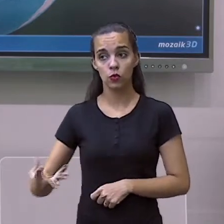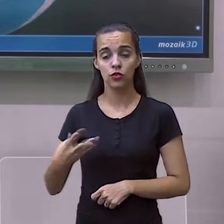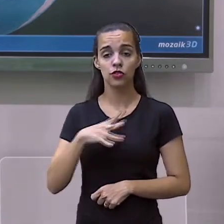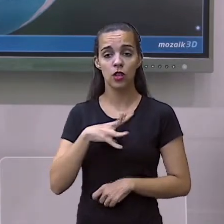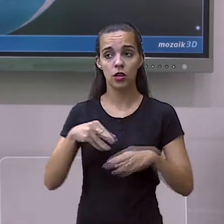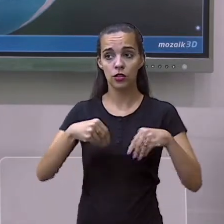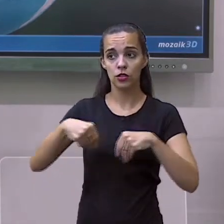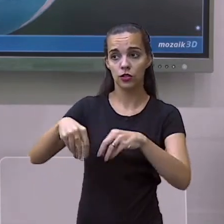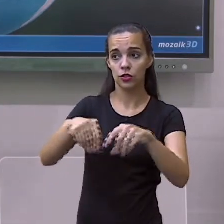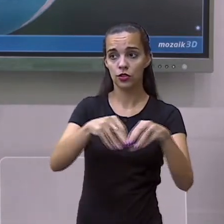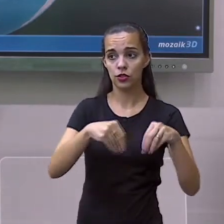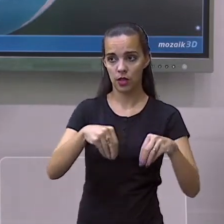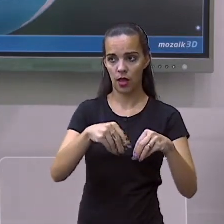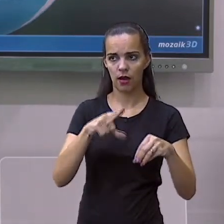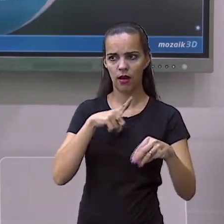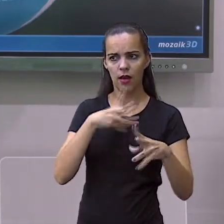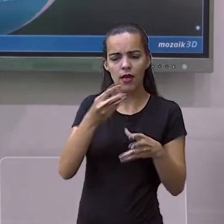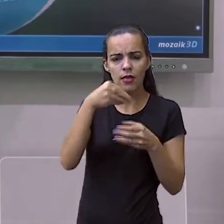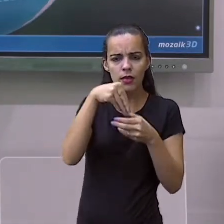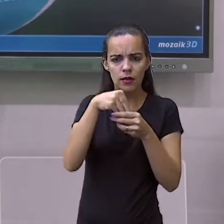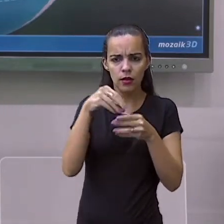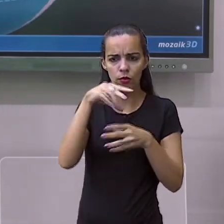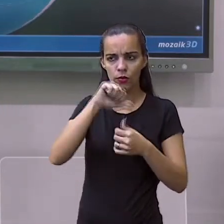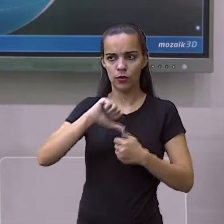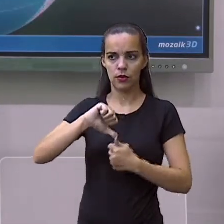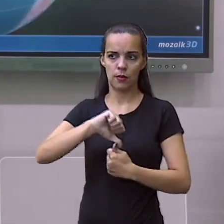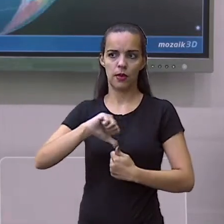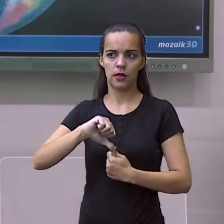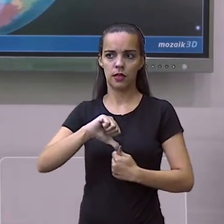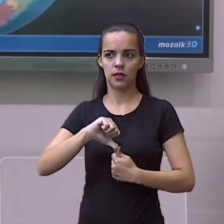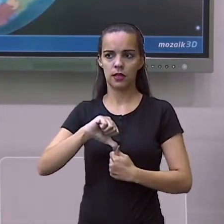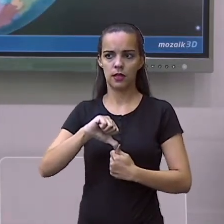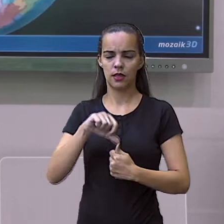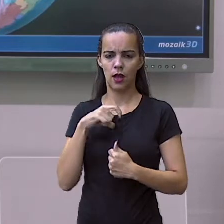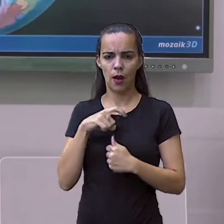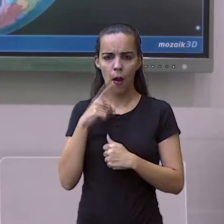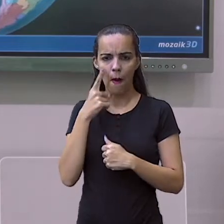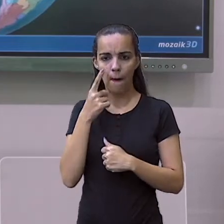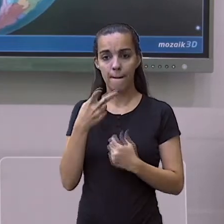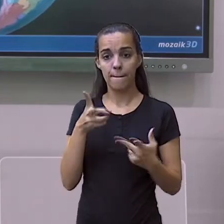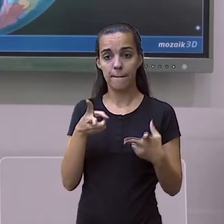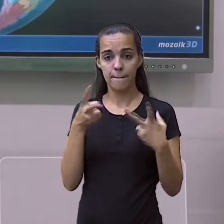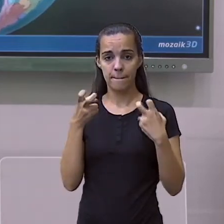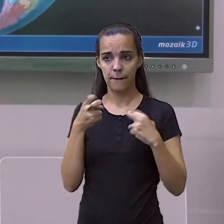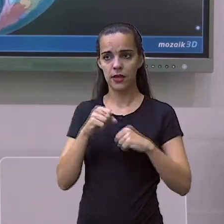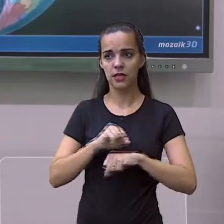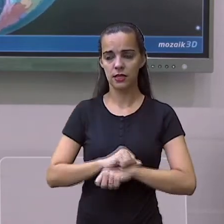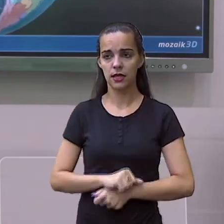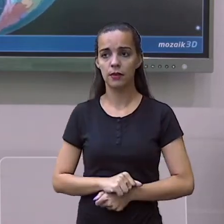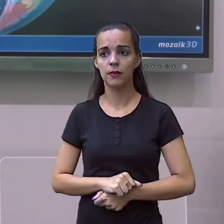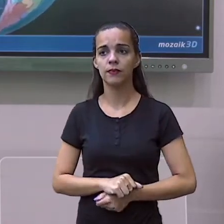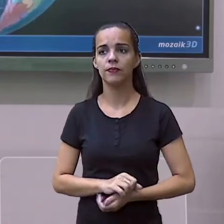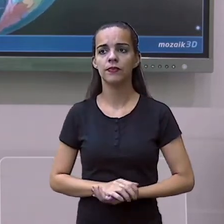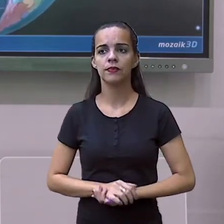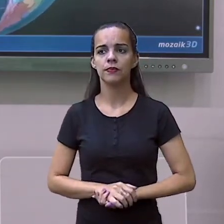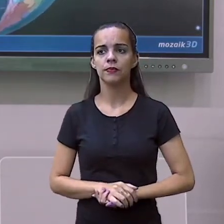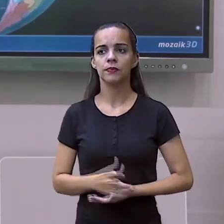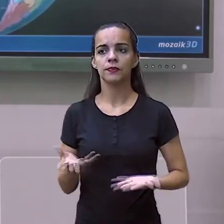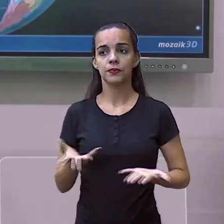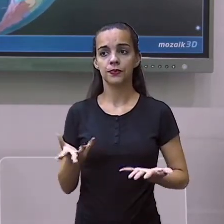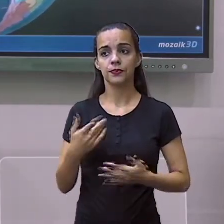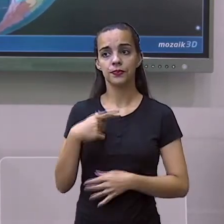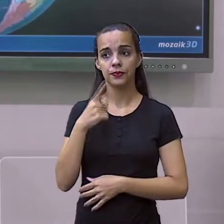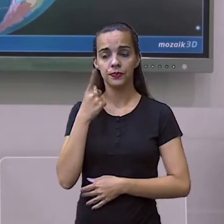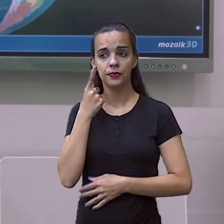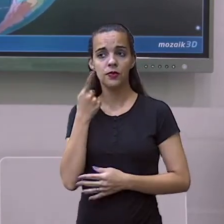faz essa ligação, que é a América Central continental. Certo? E nós vemos